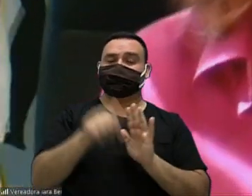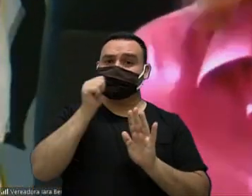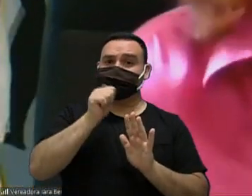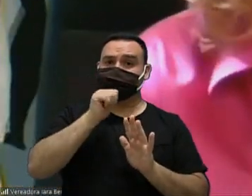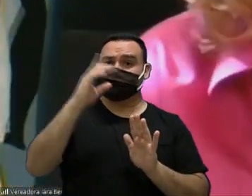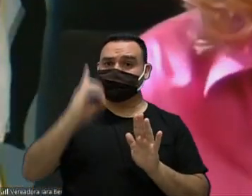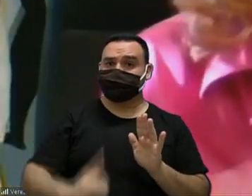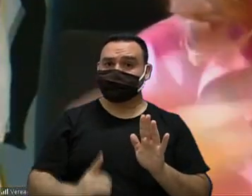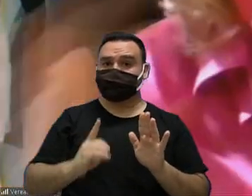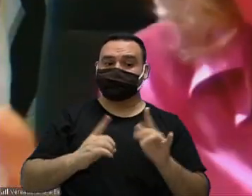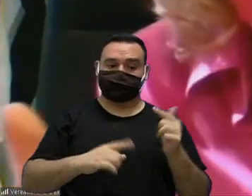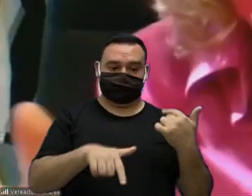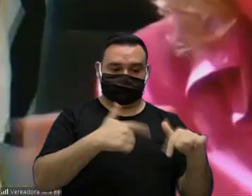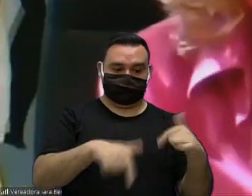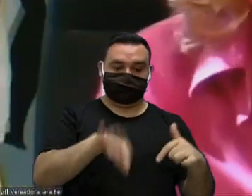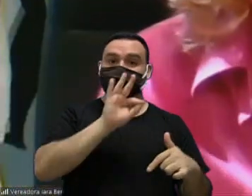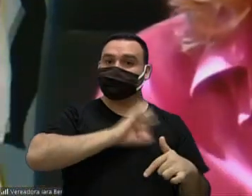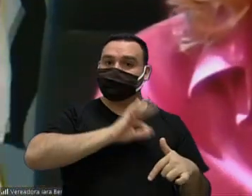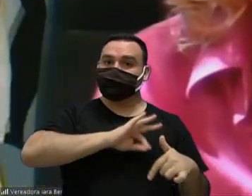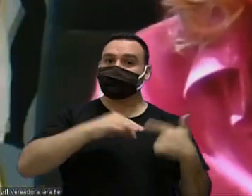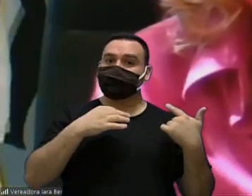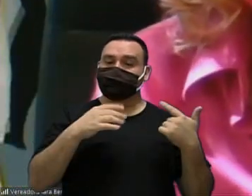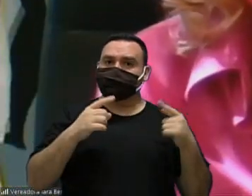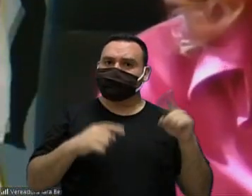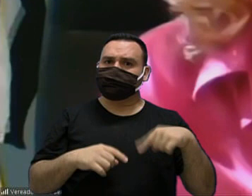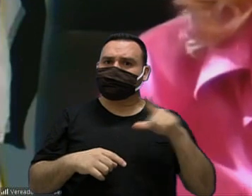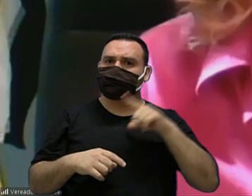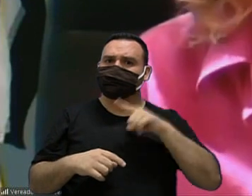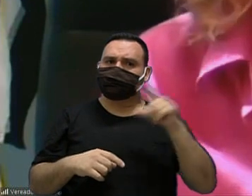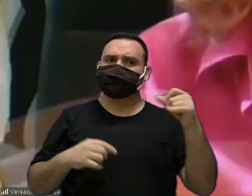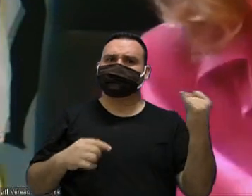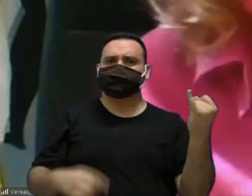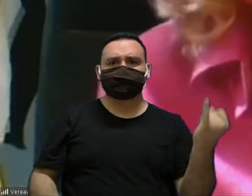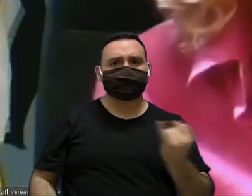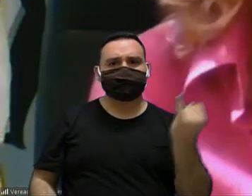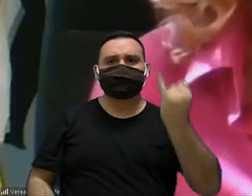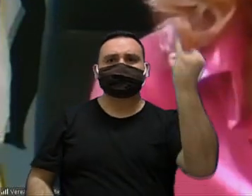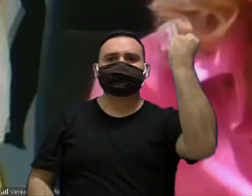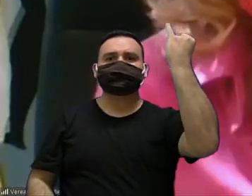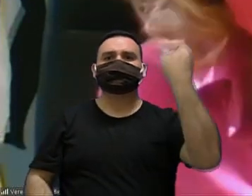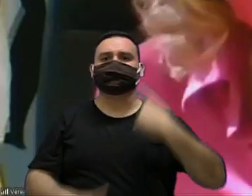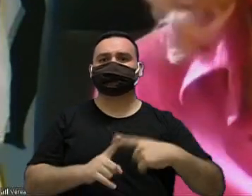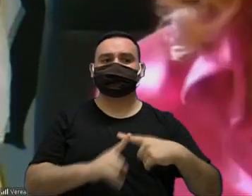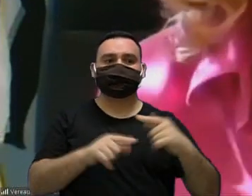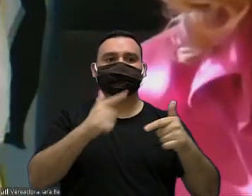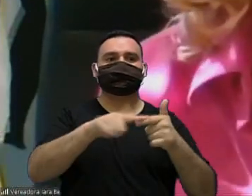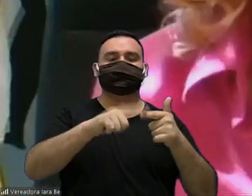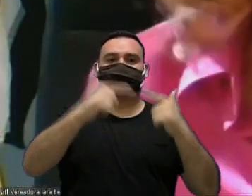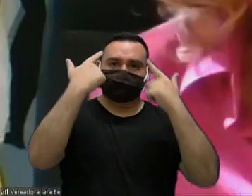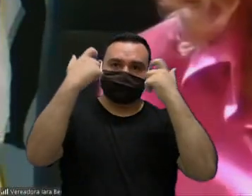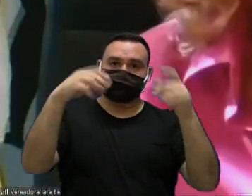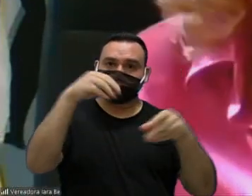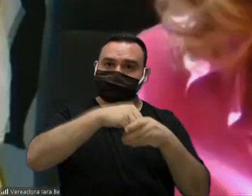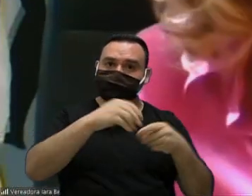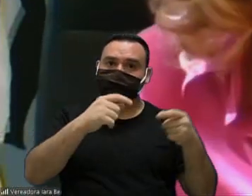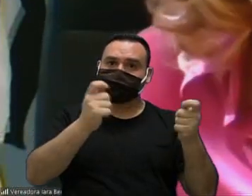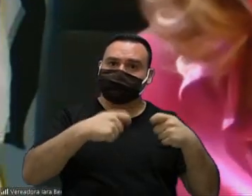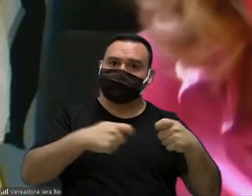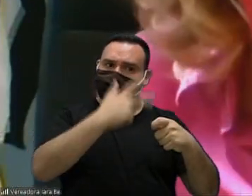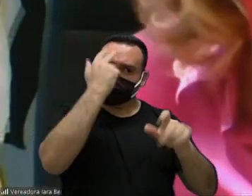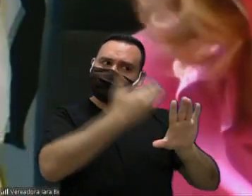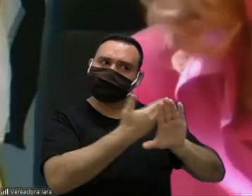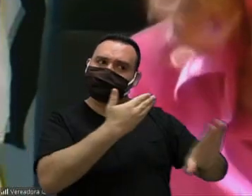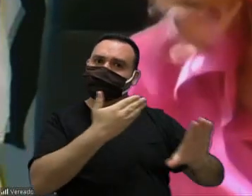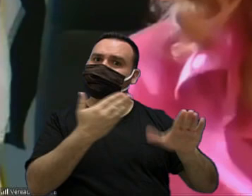o emprego e renda é uma coisa importantíssima para se sair de uma situação de violência portanto essa seria